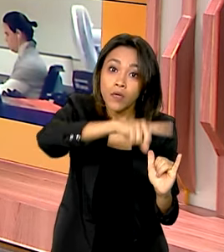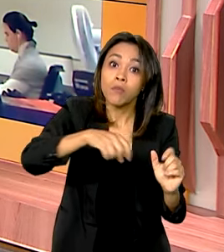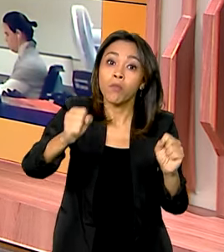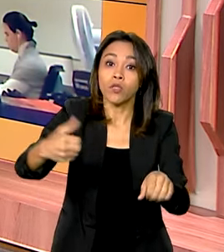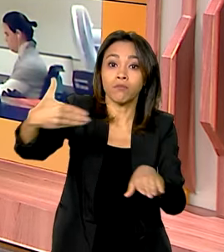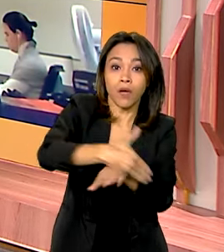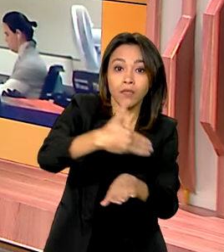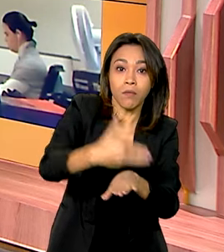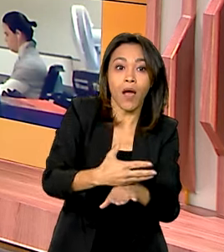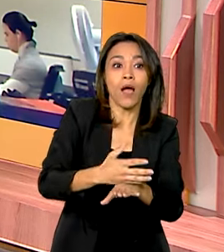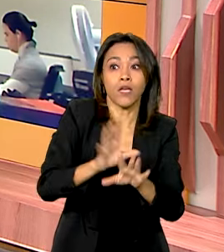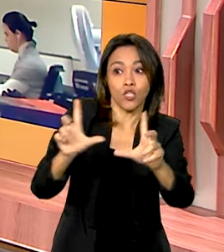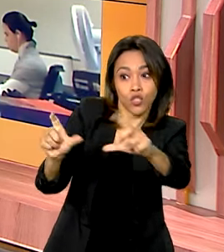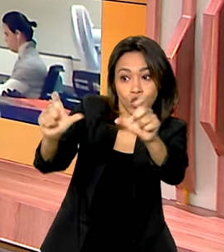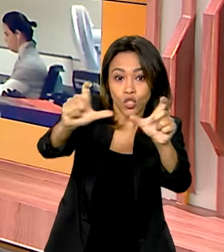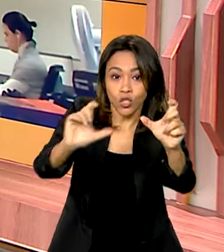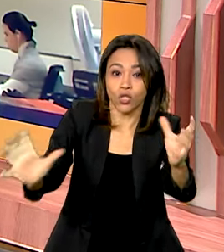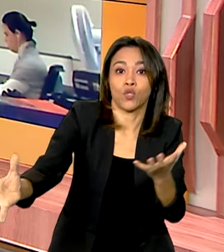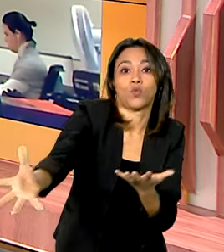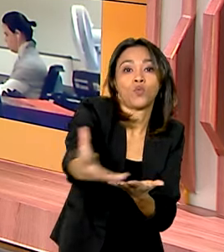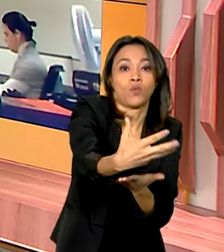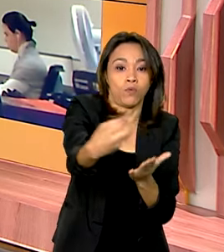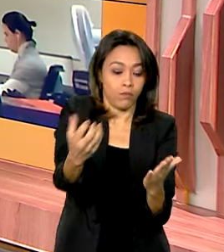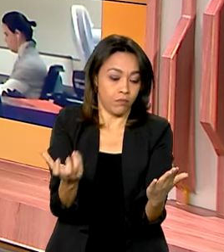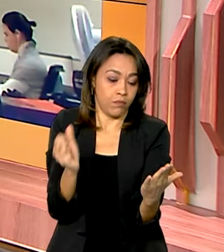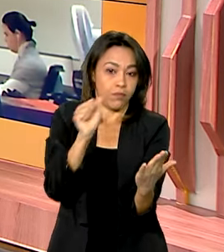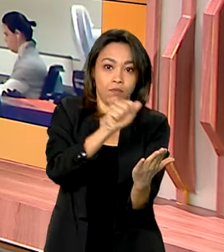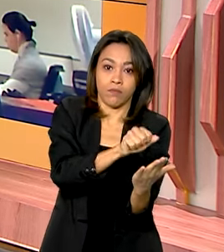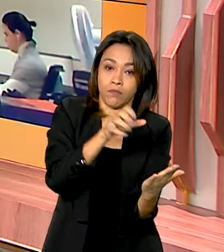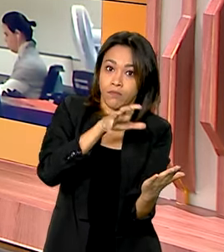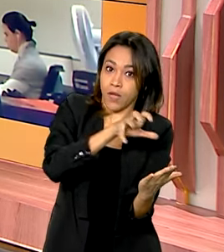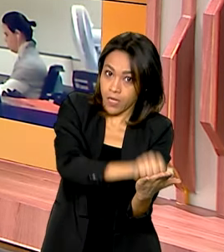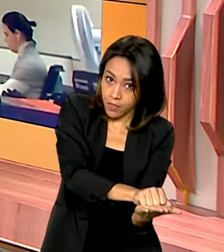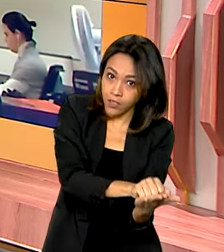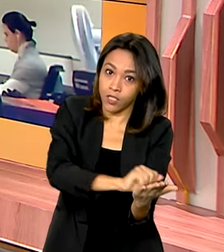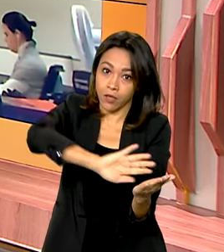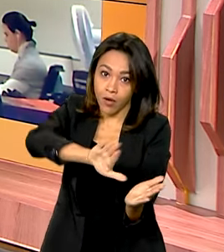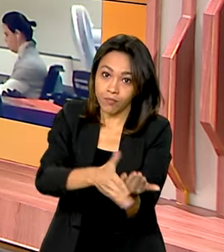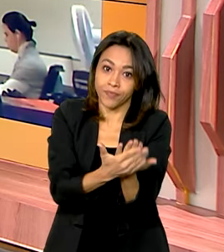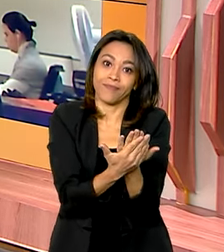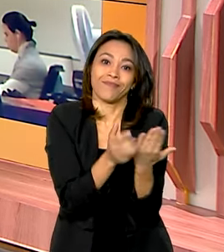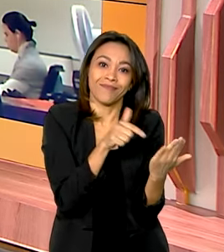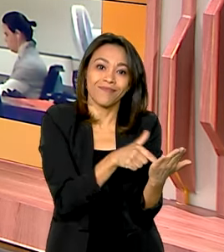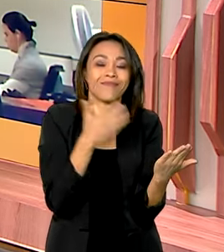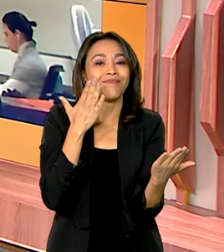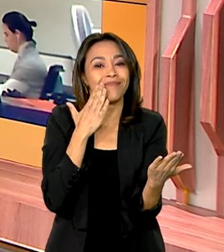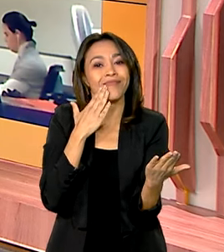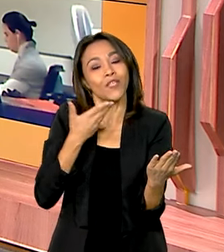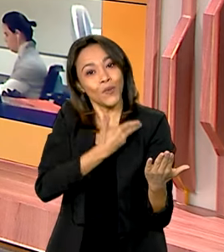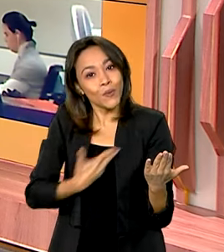cadastro e também ajuda aí o poder público a tomar as decisões quando forem necessárias, né?